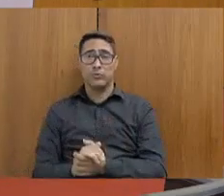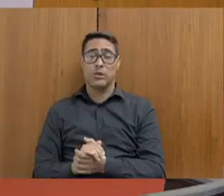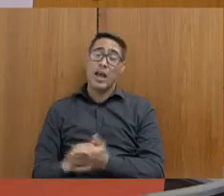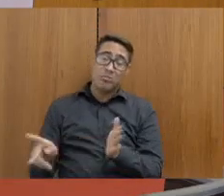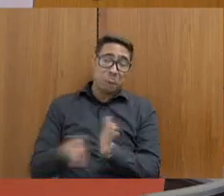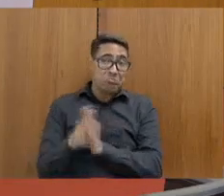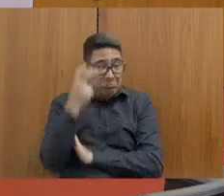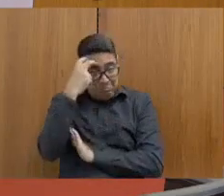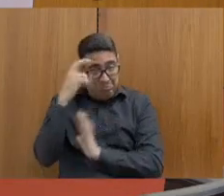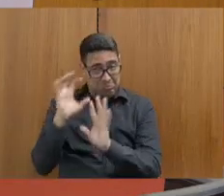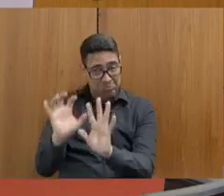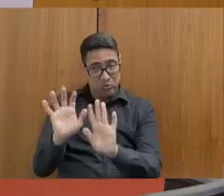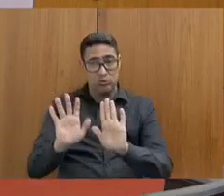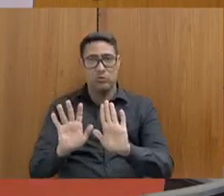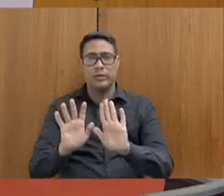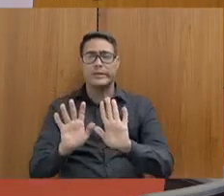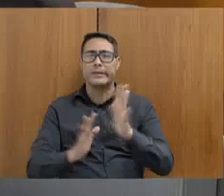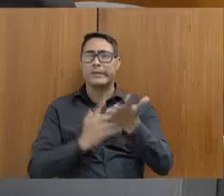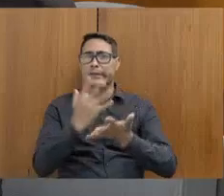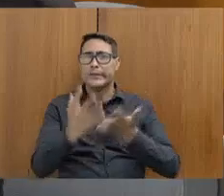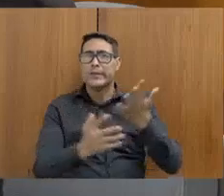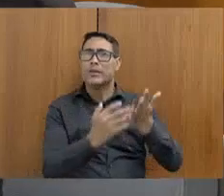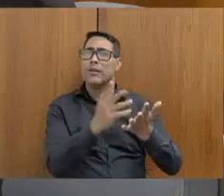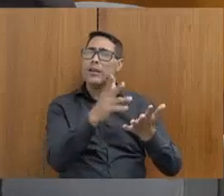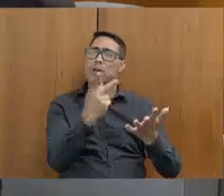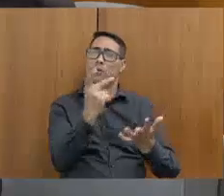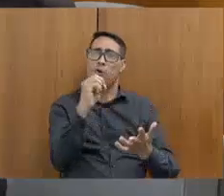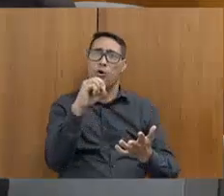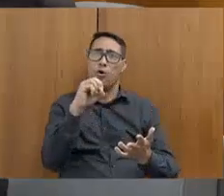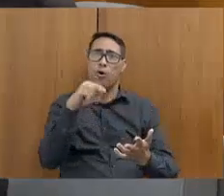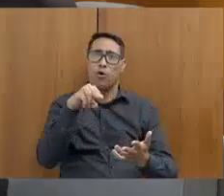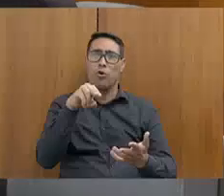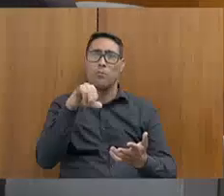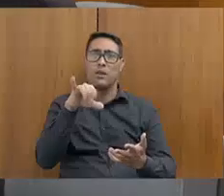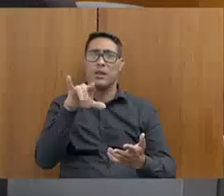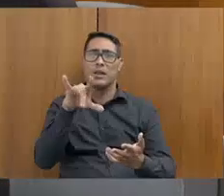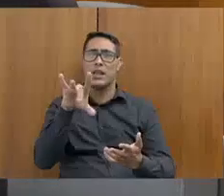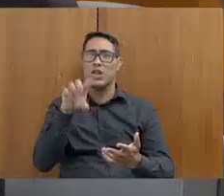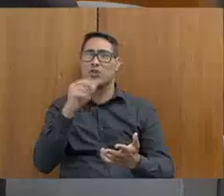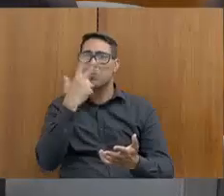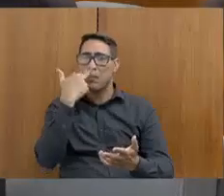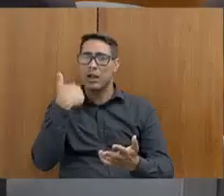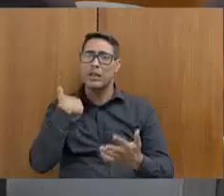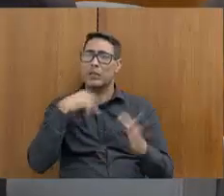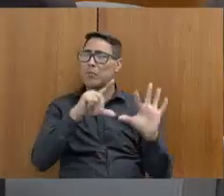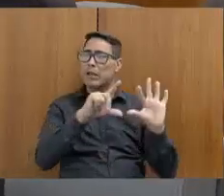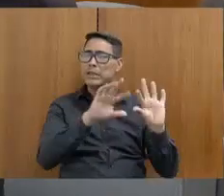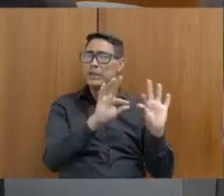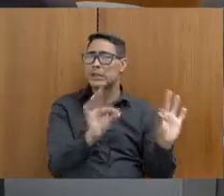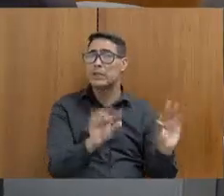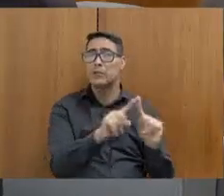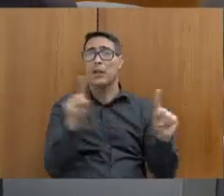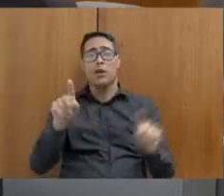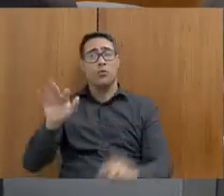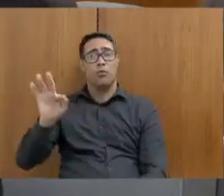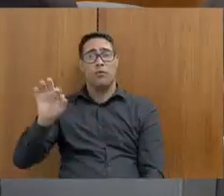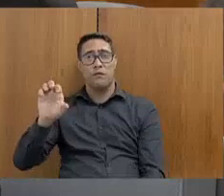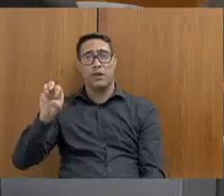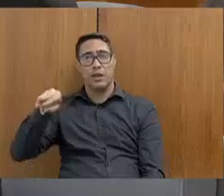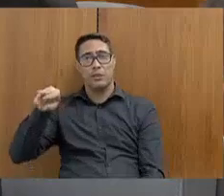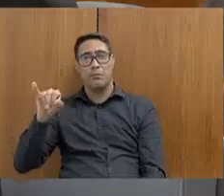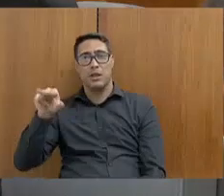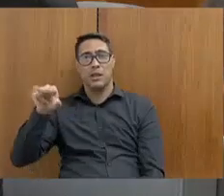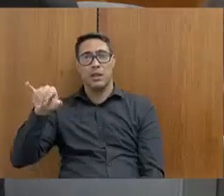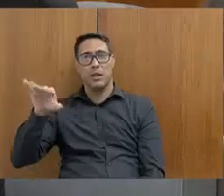homicídios, talvez seja um pouco mais simples do que você lidar com o feminicídio. porque o homicídio hoje,